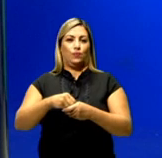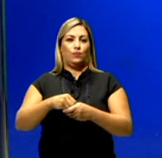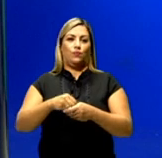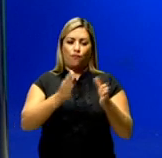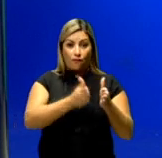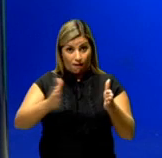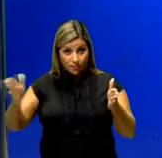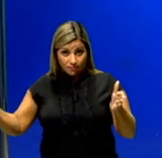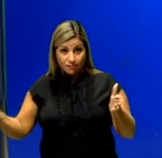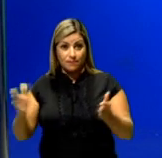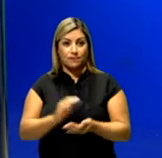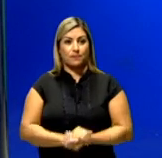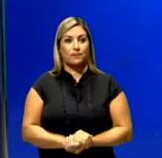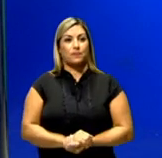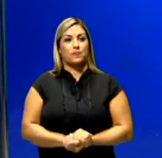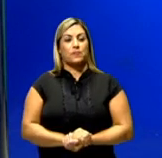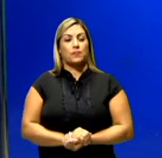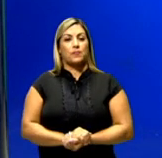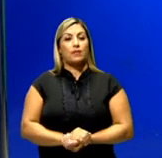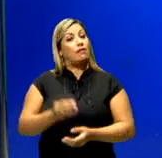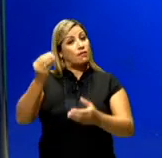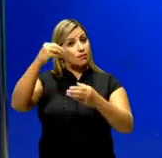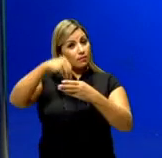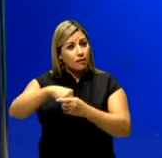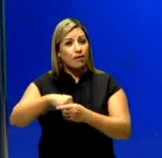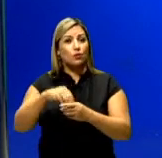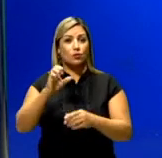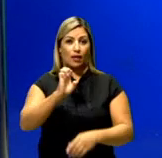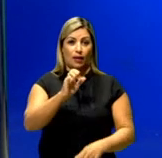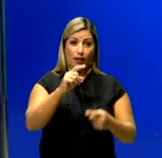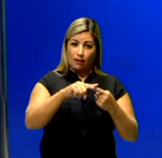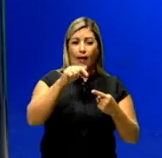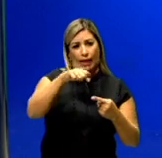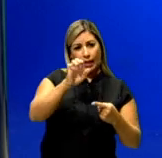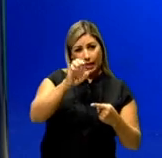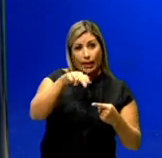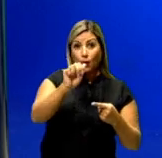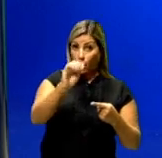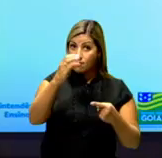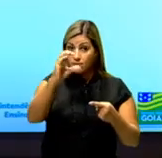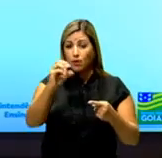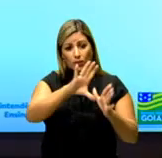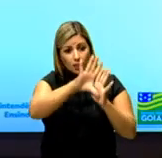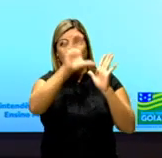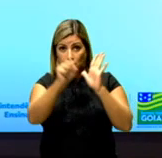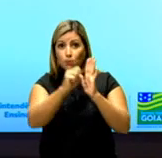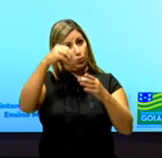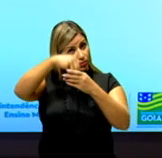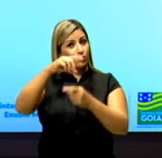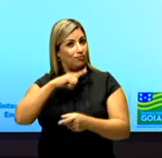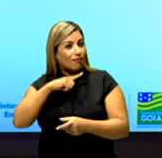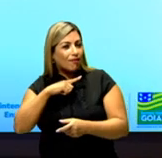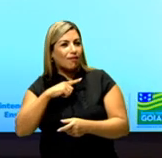fases, tá certo? Além disso, dentro das equações nós também temos símbolos, como é o caso